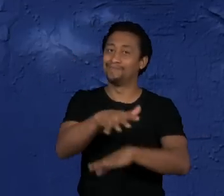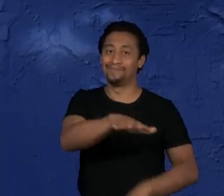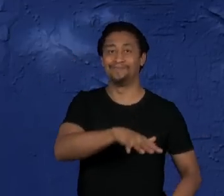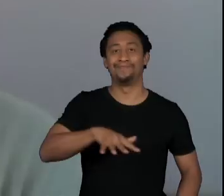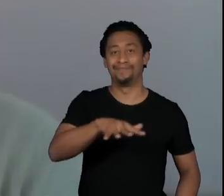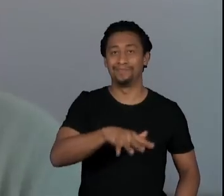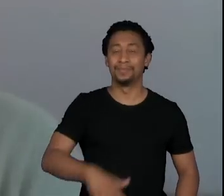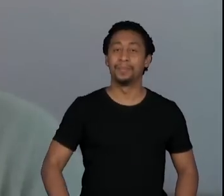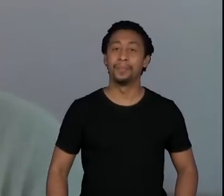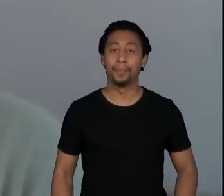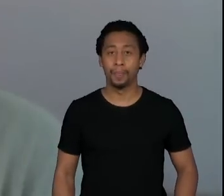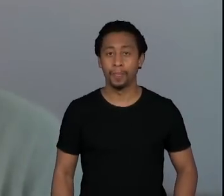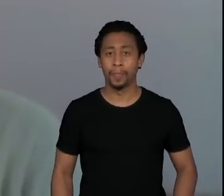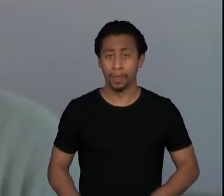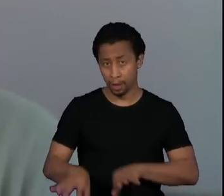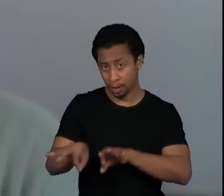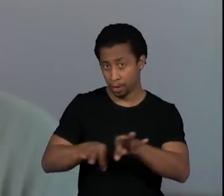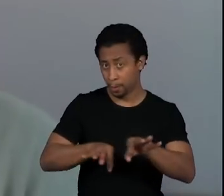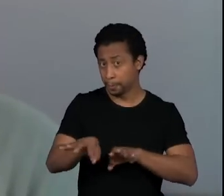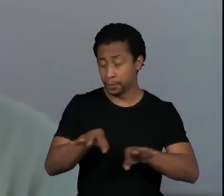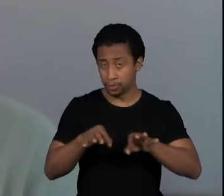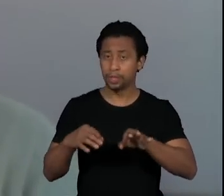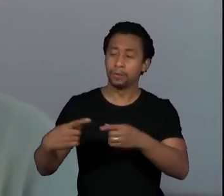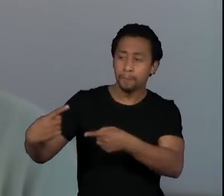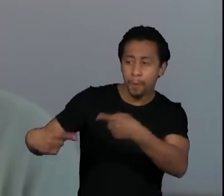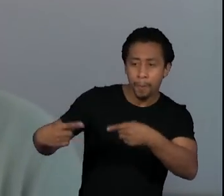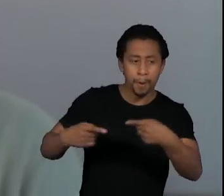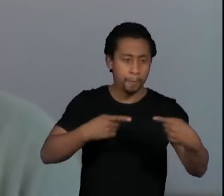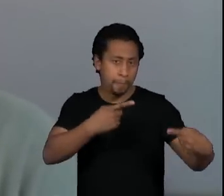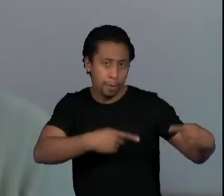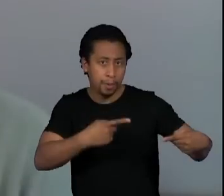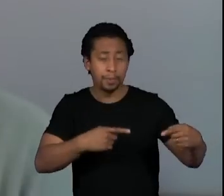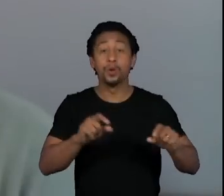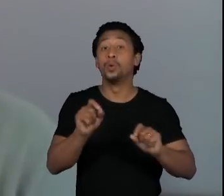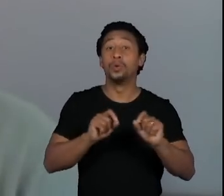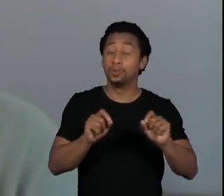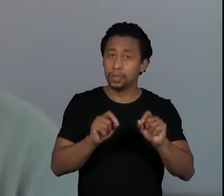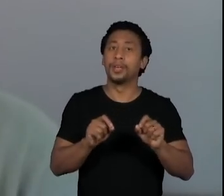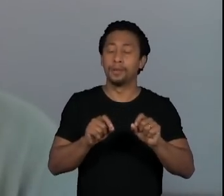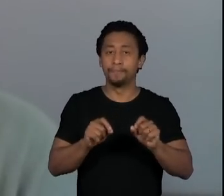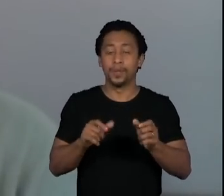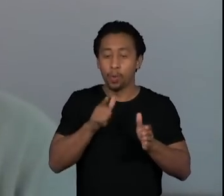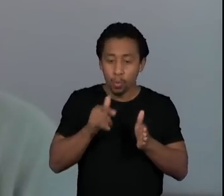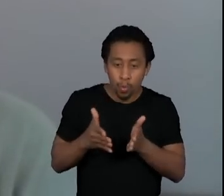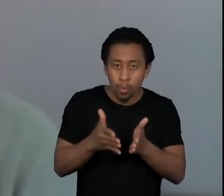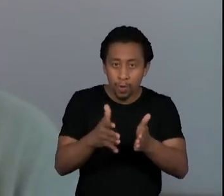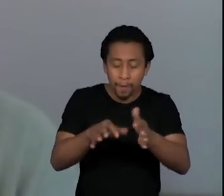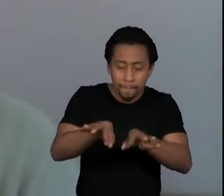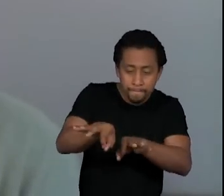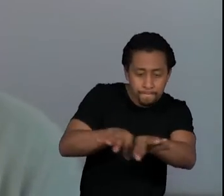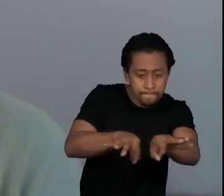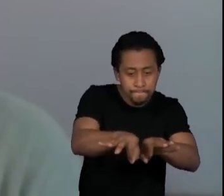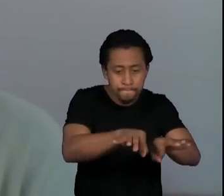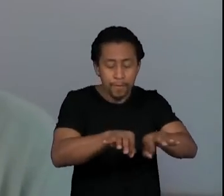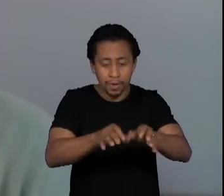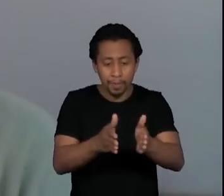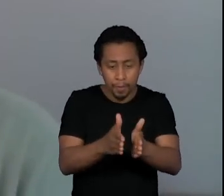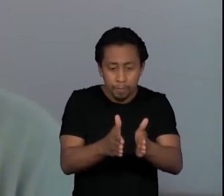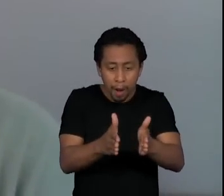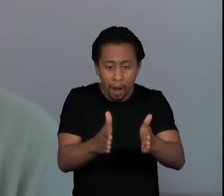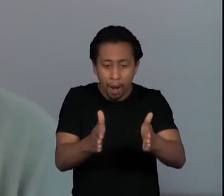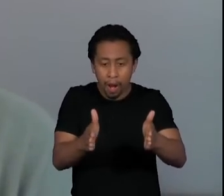O projeto que está sendo discutido é ampliar essa hidrovia. Então, envolver esse trecho norte,